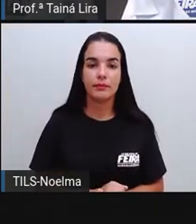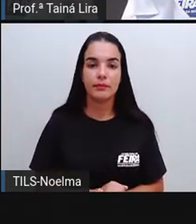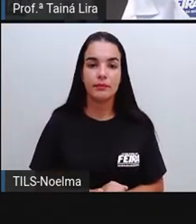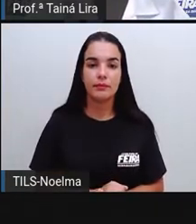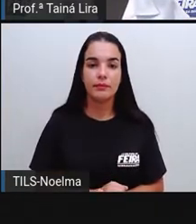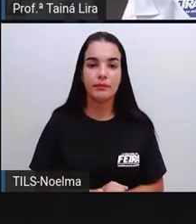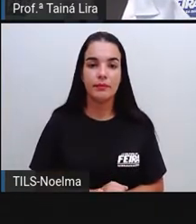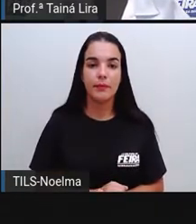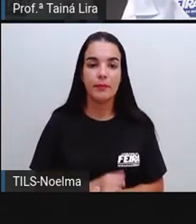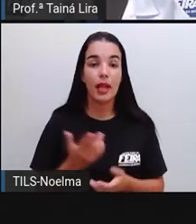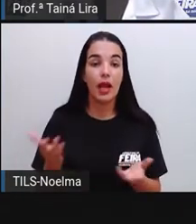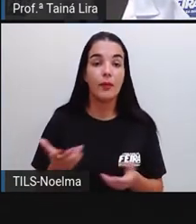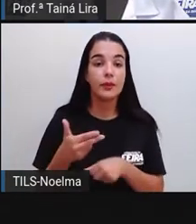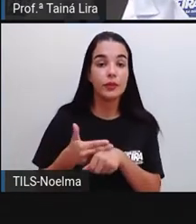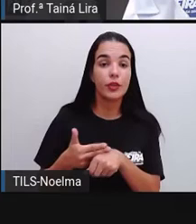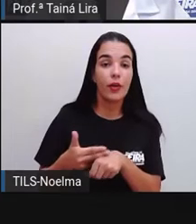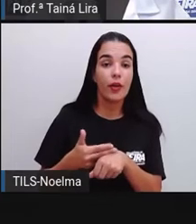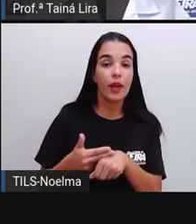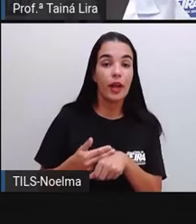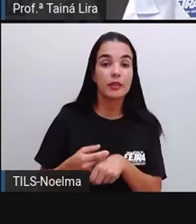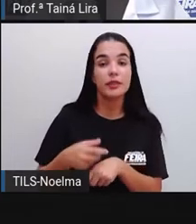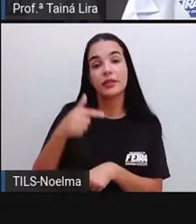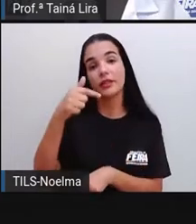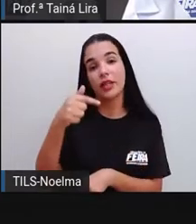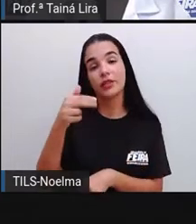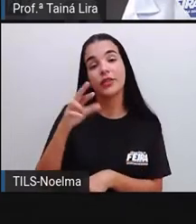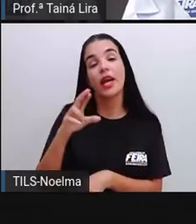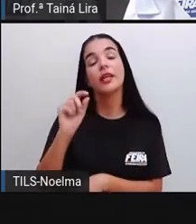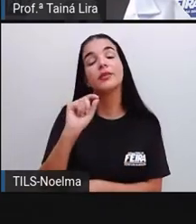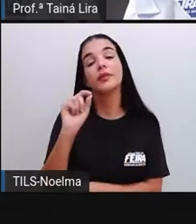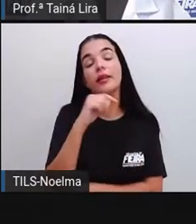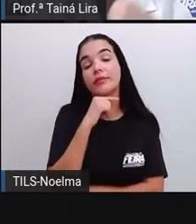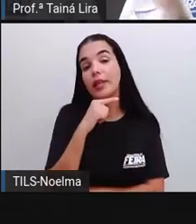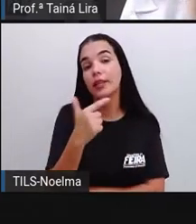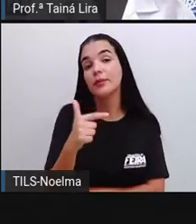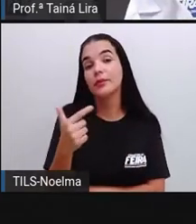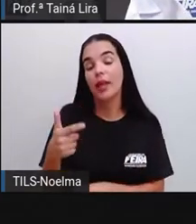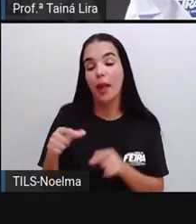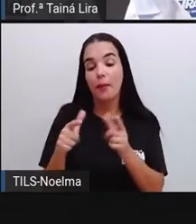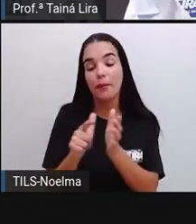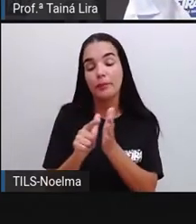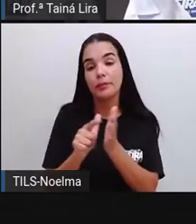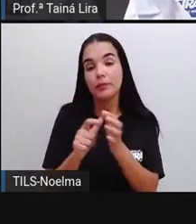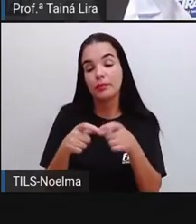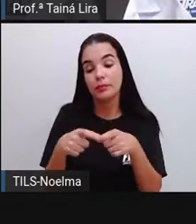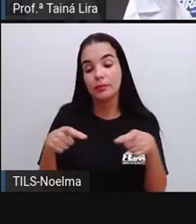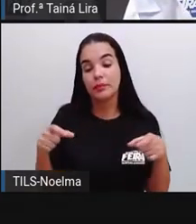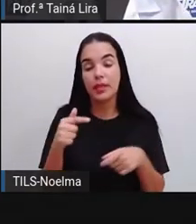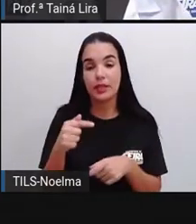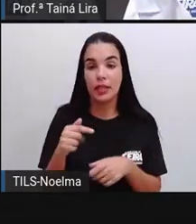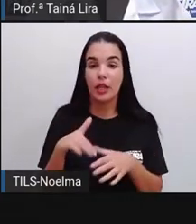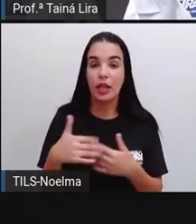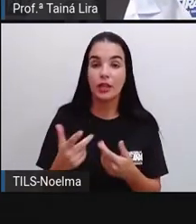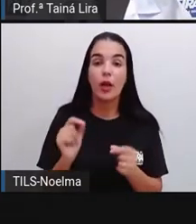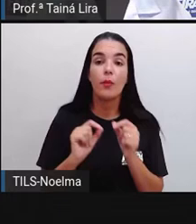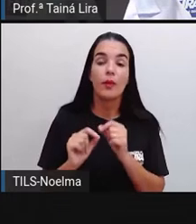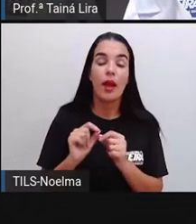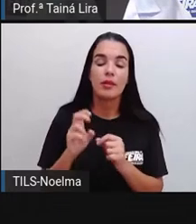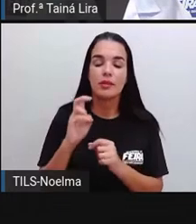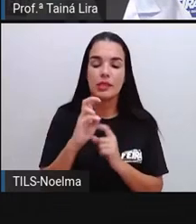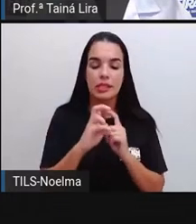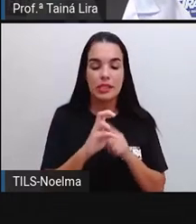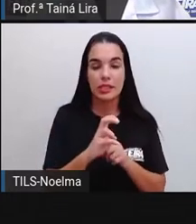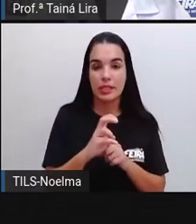E o chocolate, sete reais, que eu também não tenho uma cédula de sete. Compus ali,